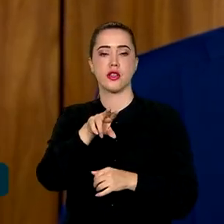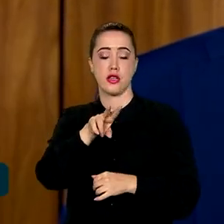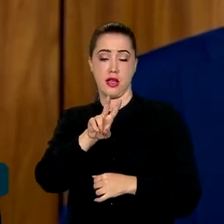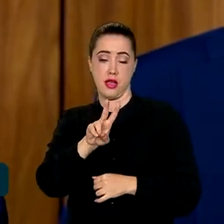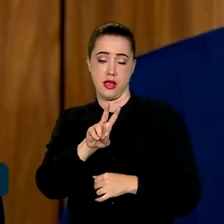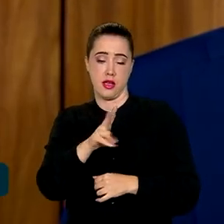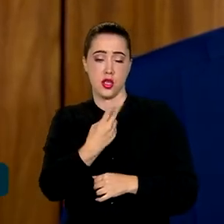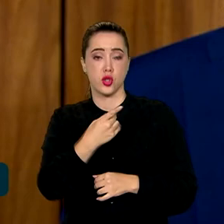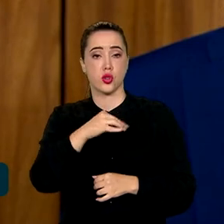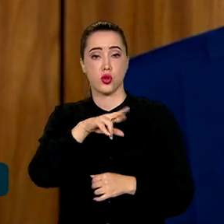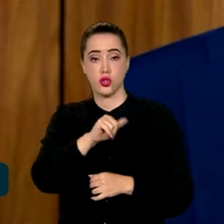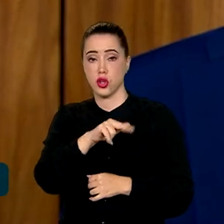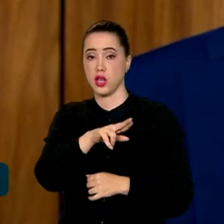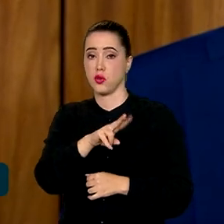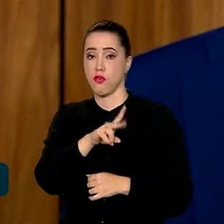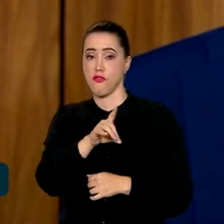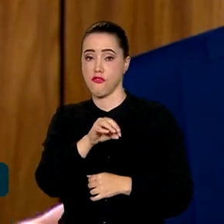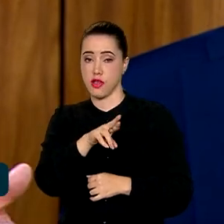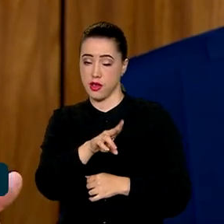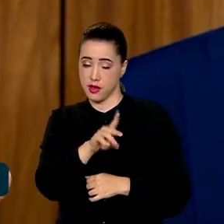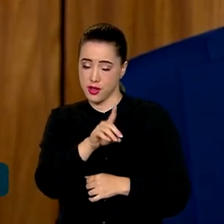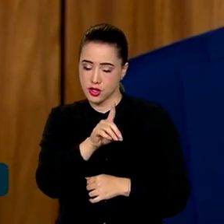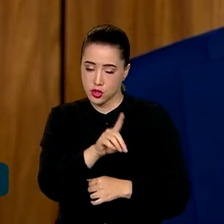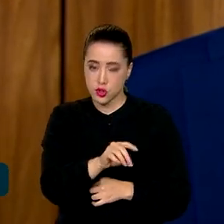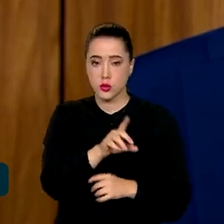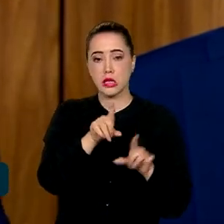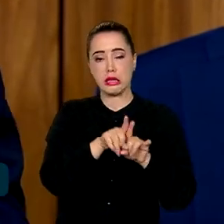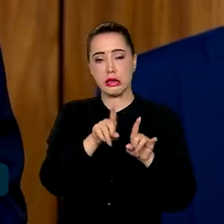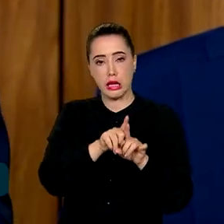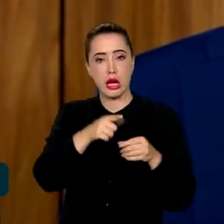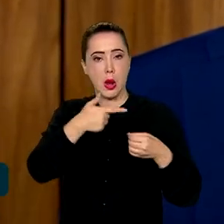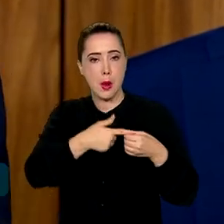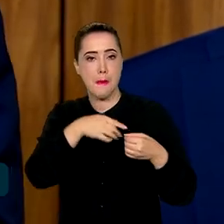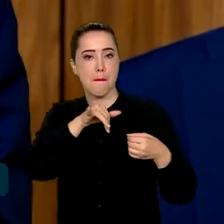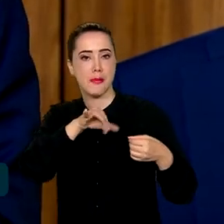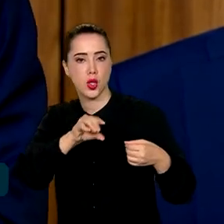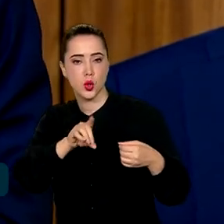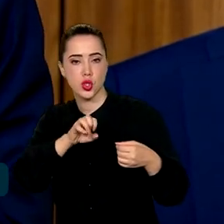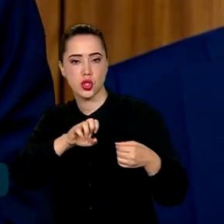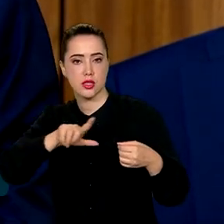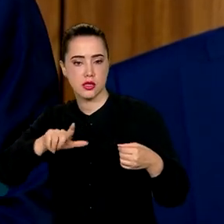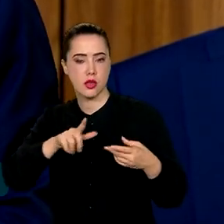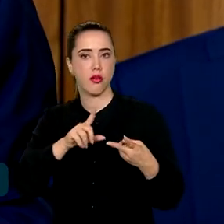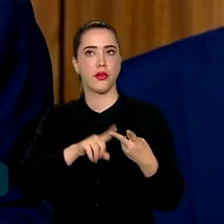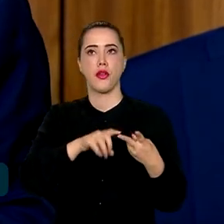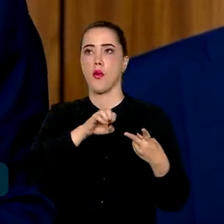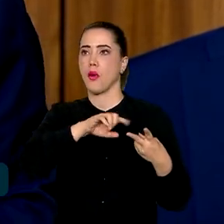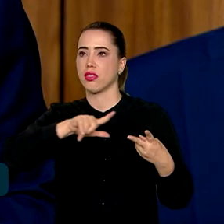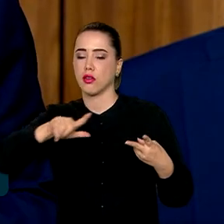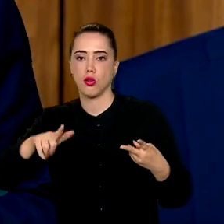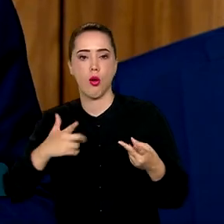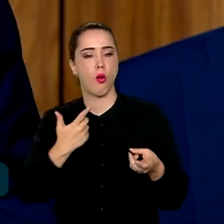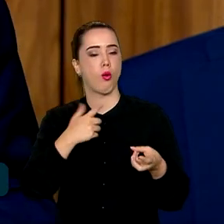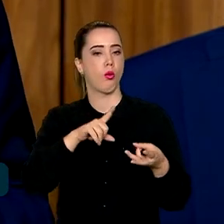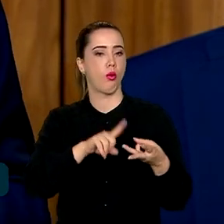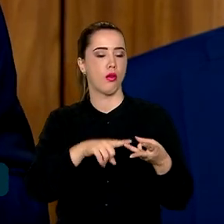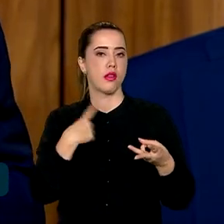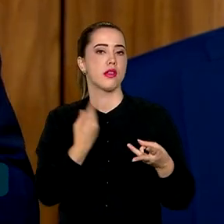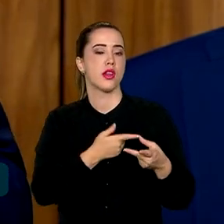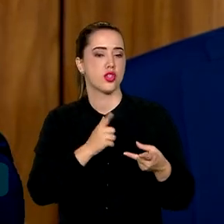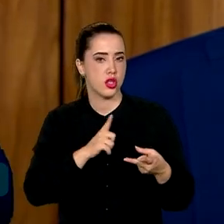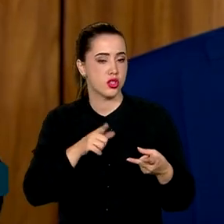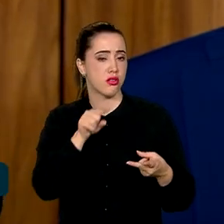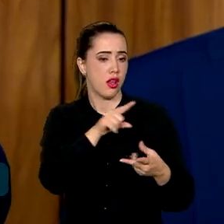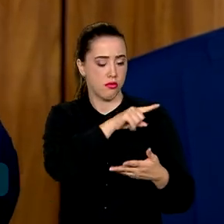um país que tem o biodiesel, Um país que tem o etanol que nós temos